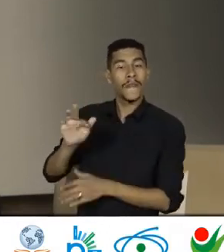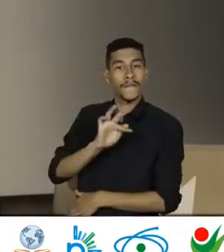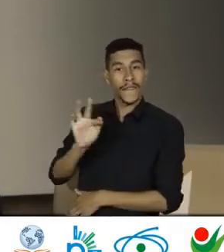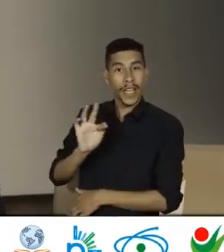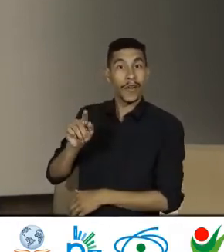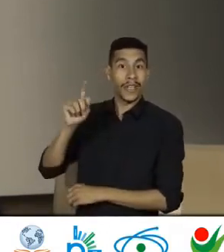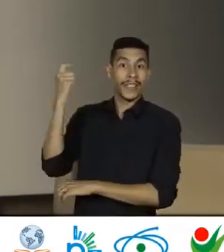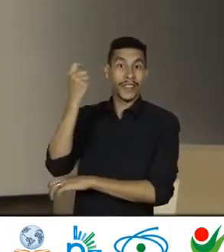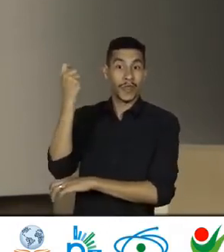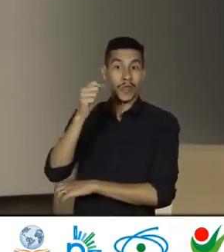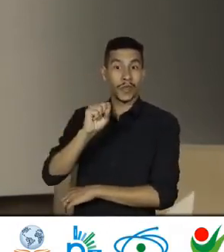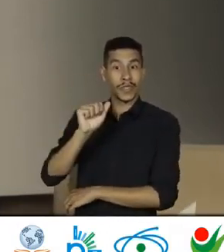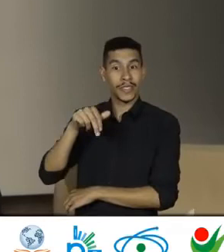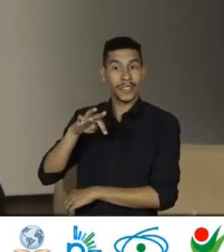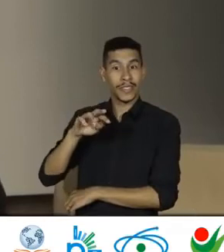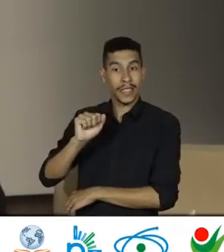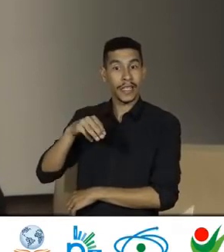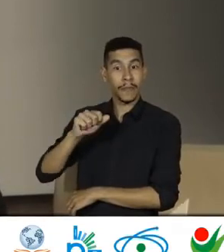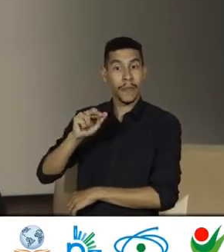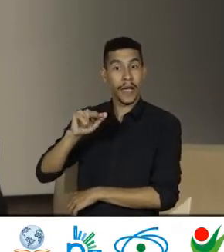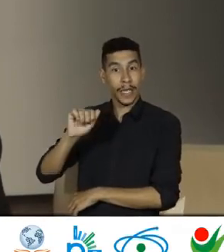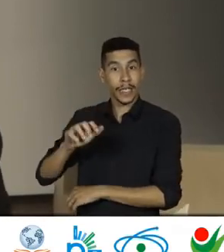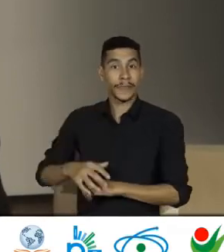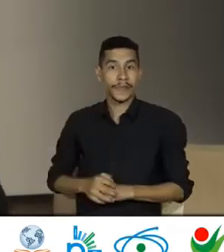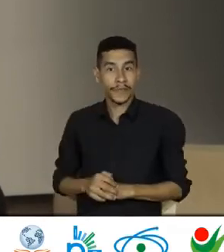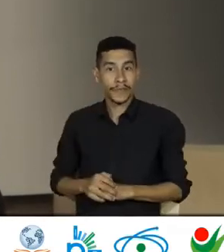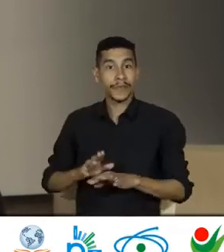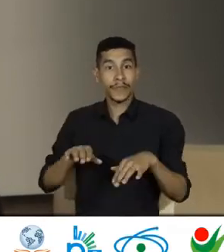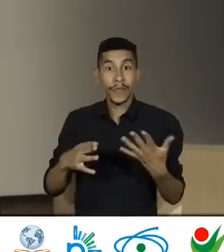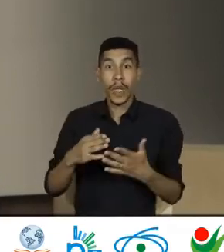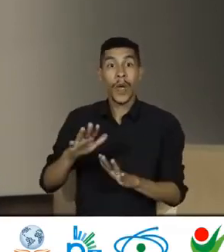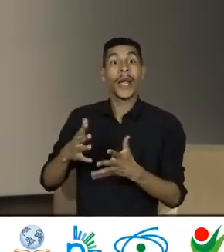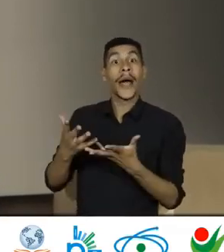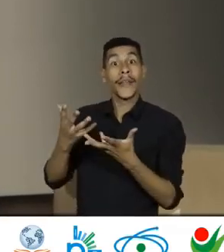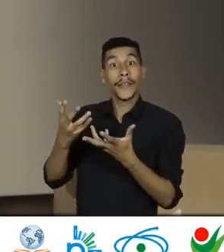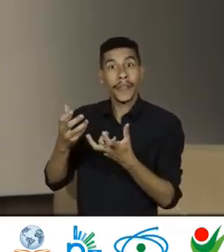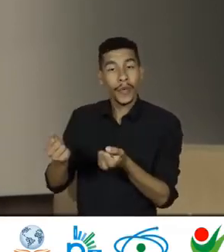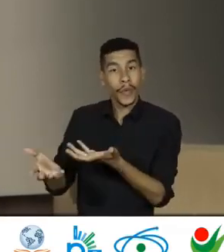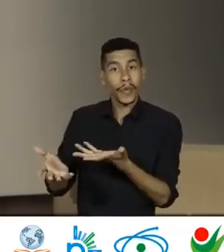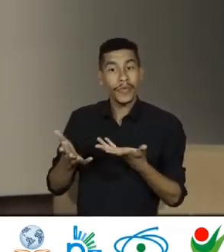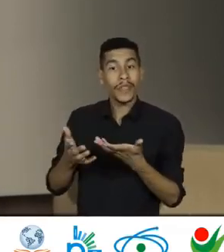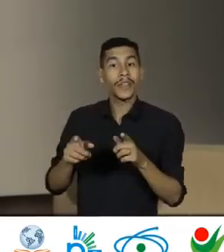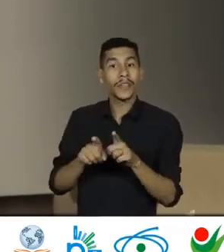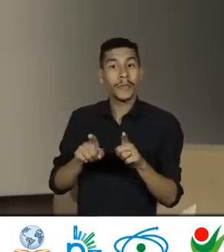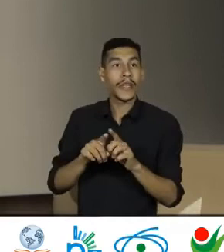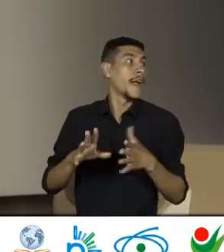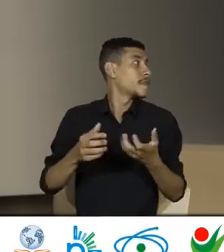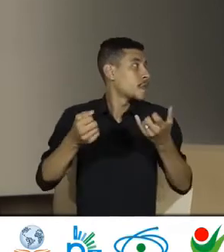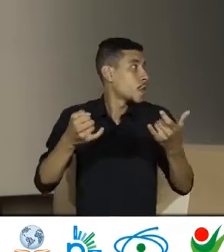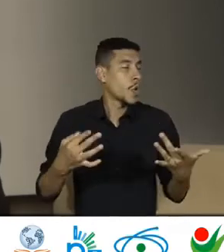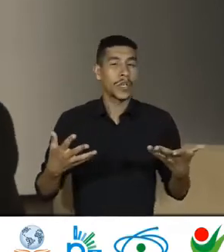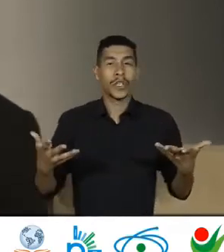E ela prontamente Atendeu o pedido Inclusive Pediu desculpas Que não poderia Estar aqui presente Mas